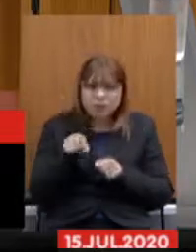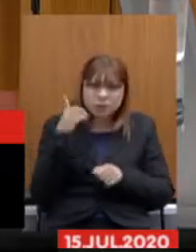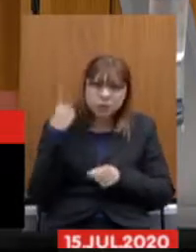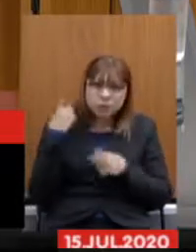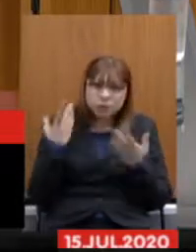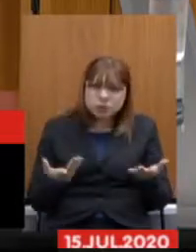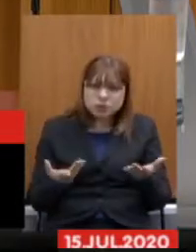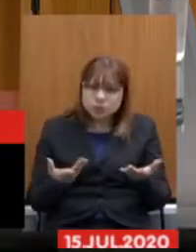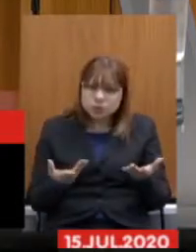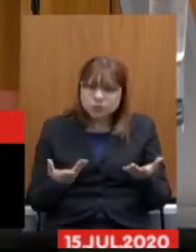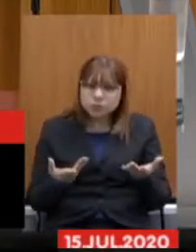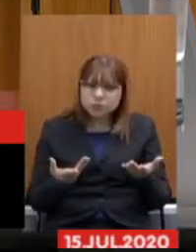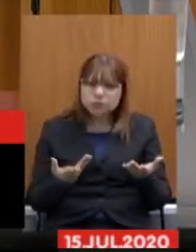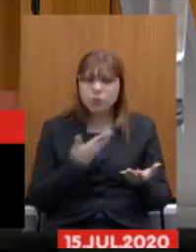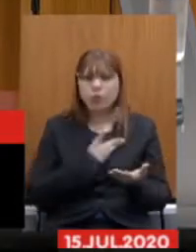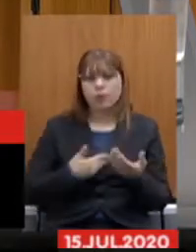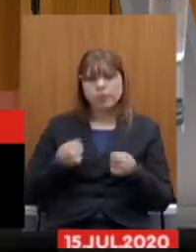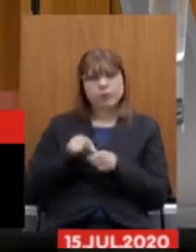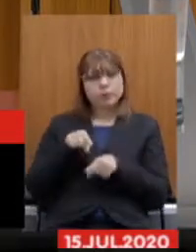porque o governo não faz